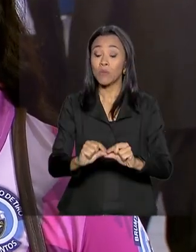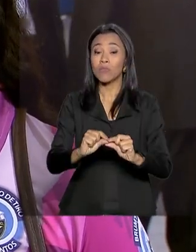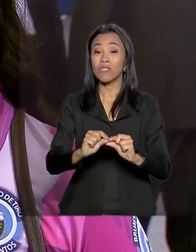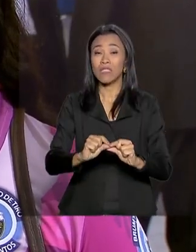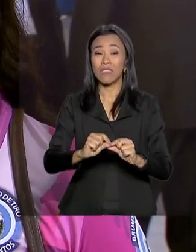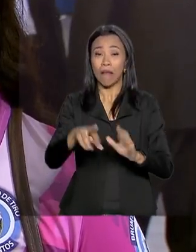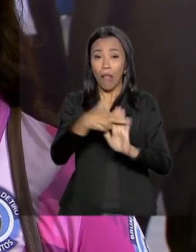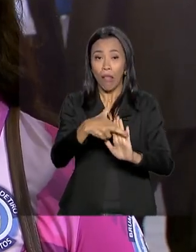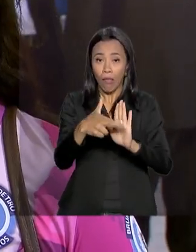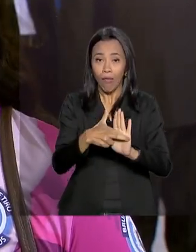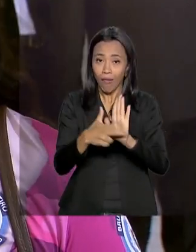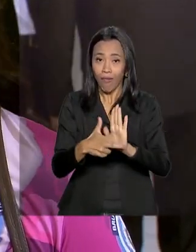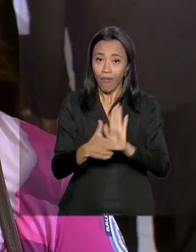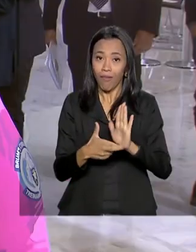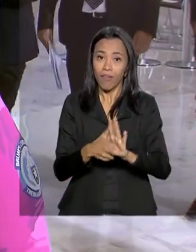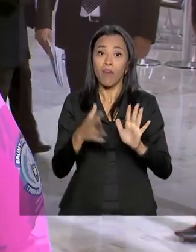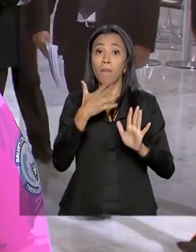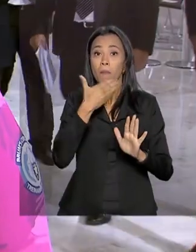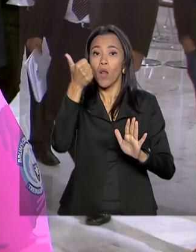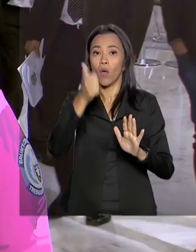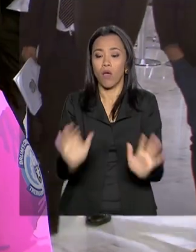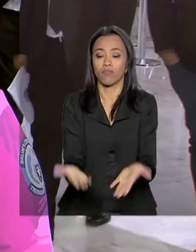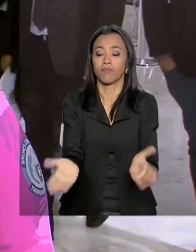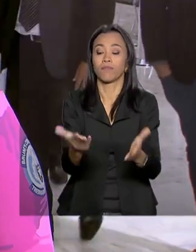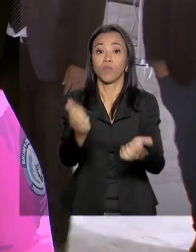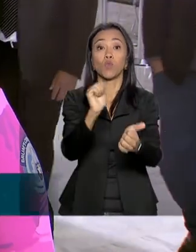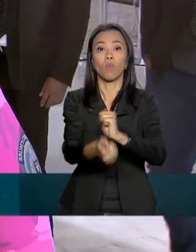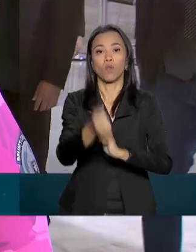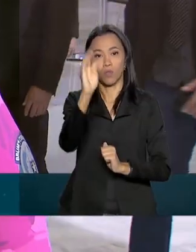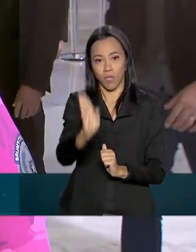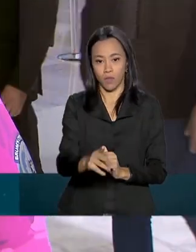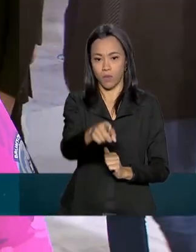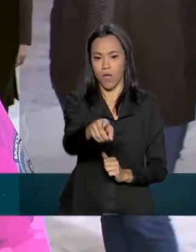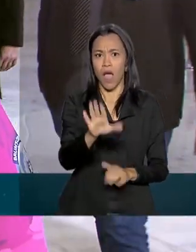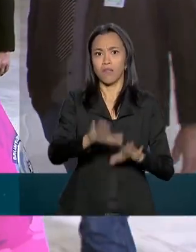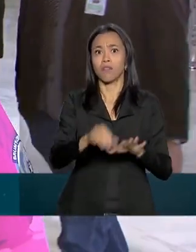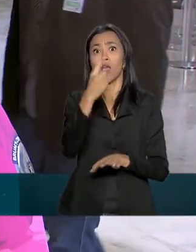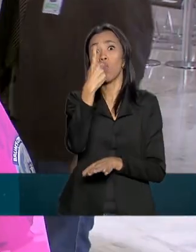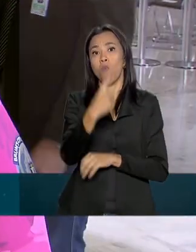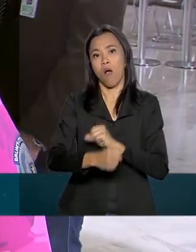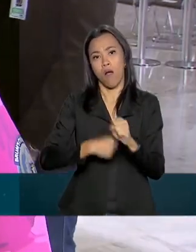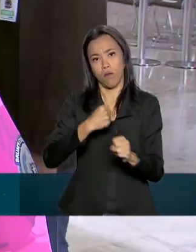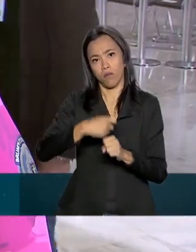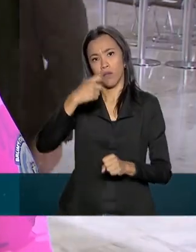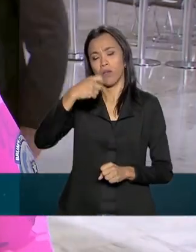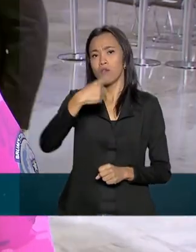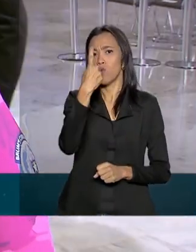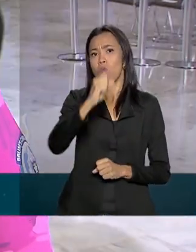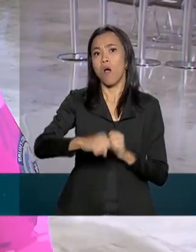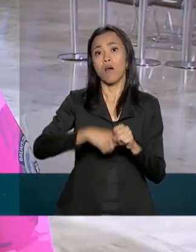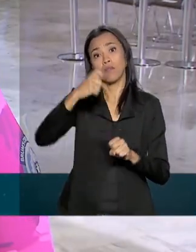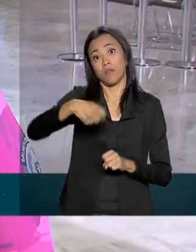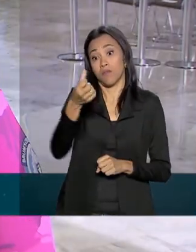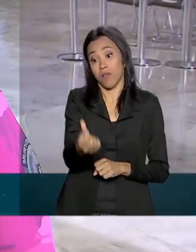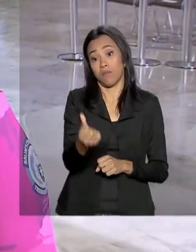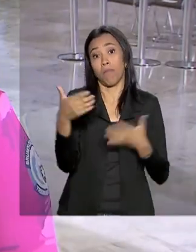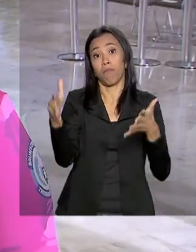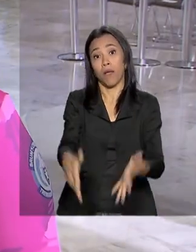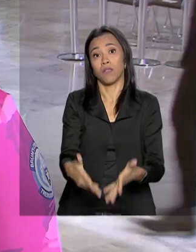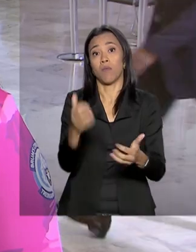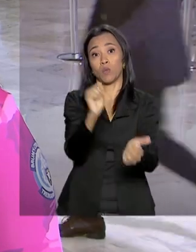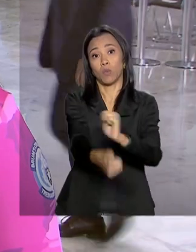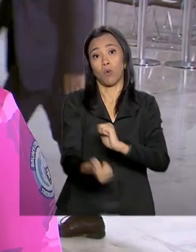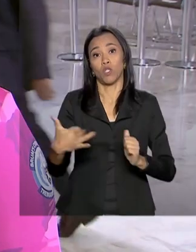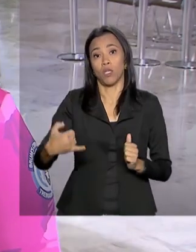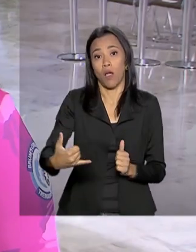aperfeiçoar o esporte no país. Às vezes é um ano, um ano e meio para a pessoa conseguir fazer parte do esporte. E isso vai fazendo com o